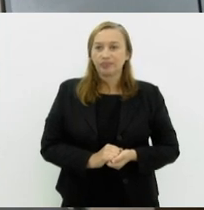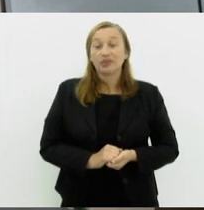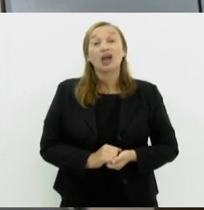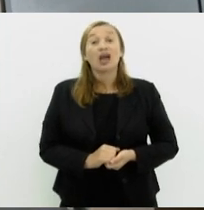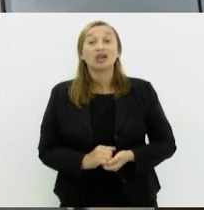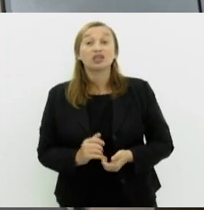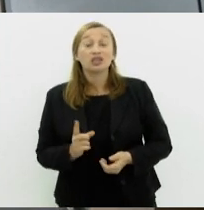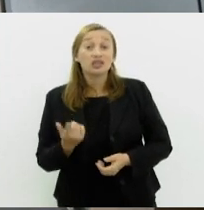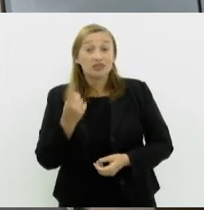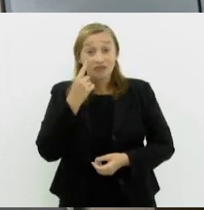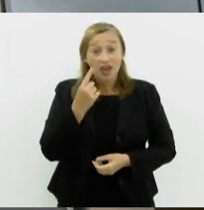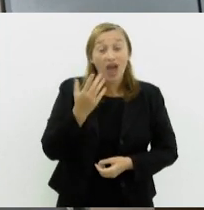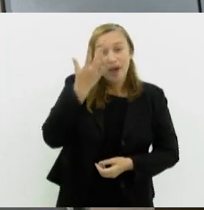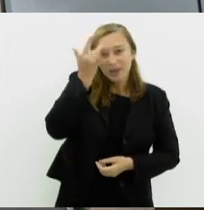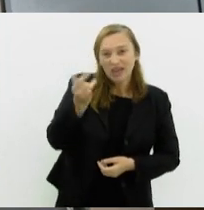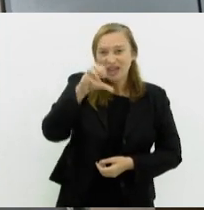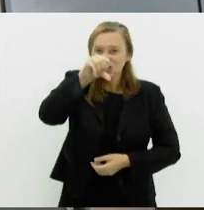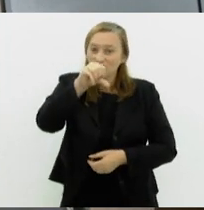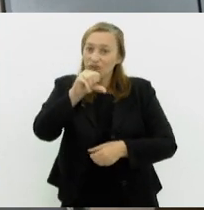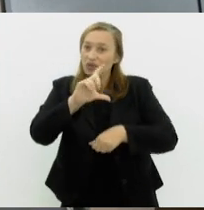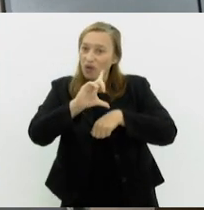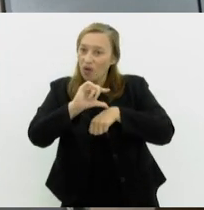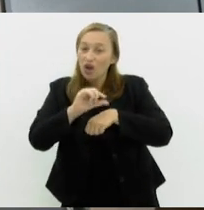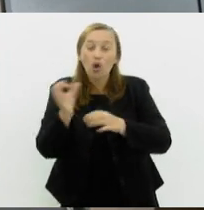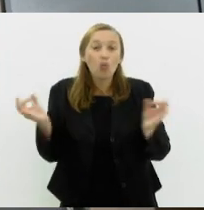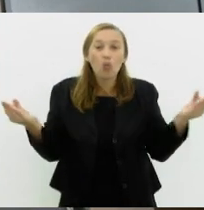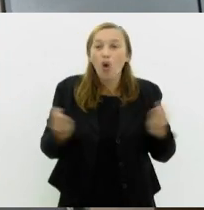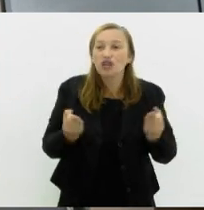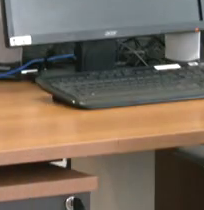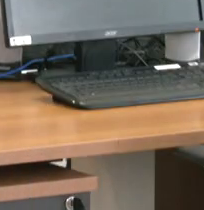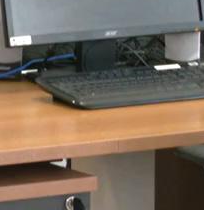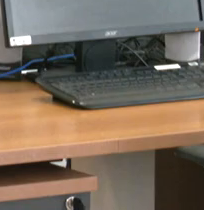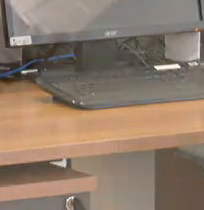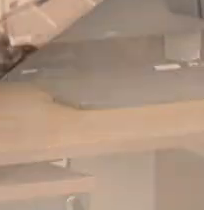A gente se encontra amanhã às 9 horas. Um ótimo dia para você!